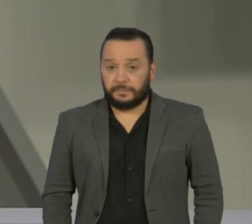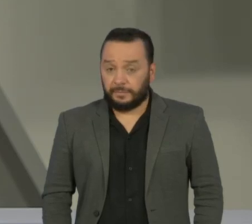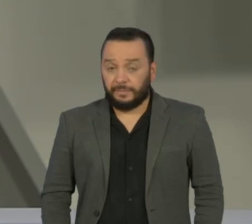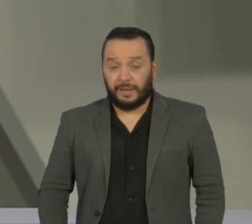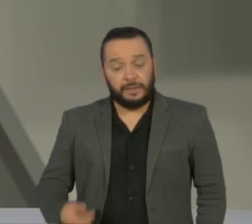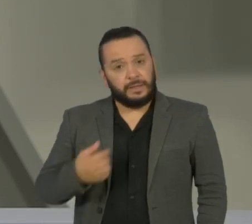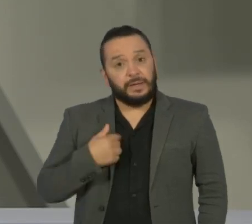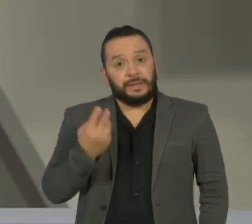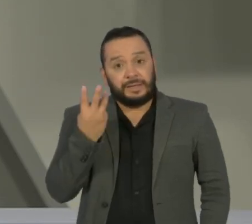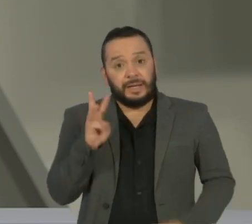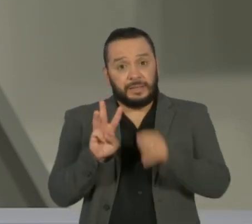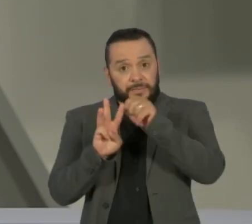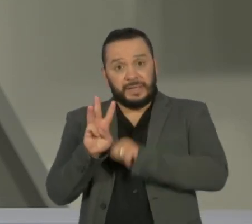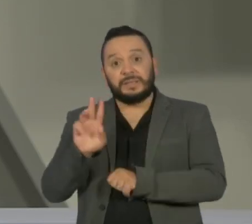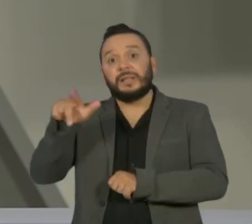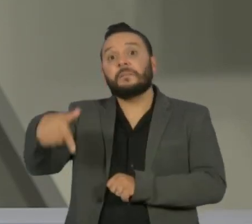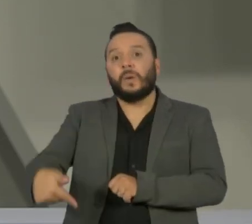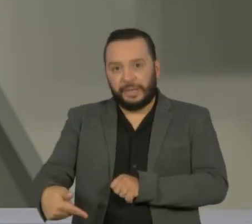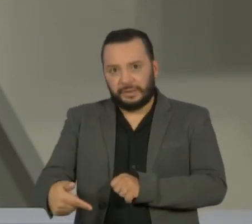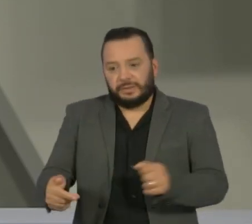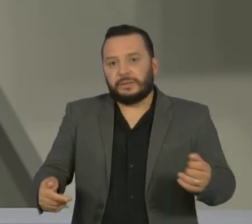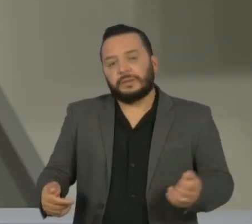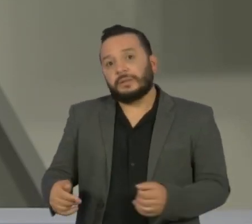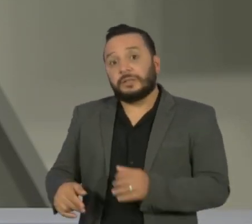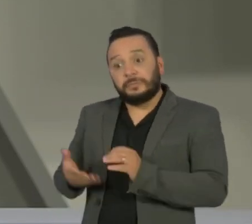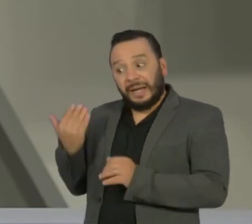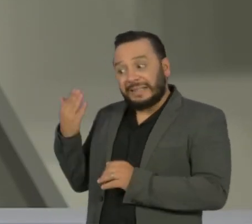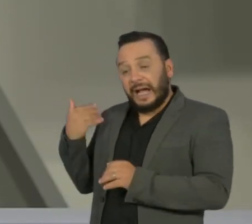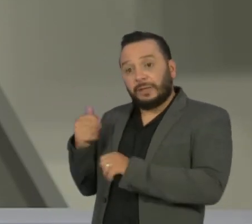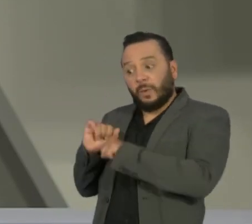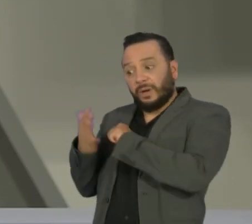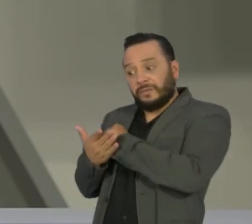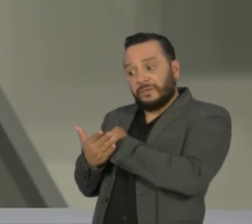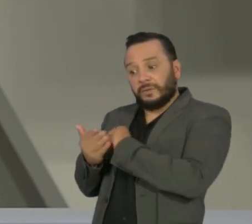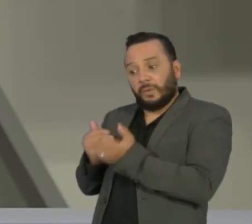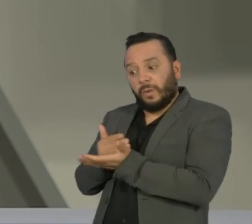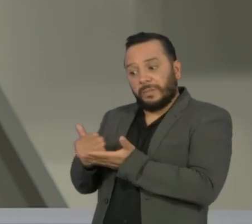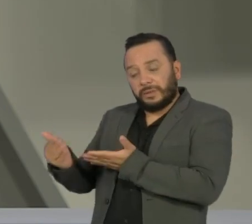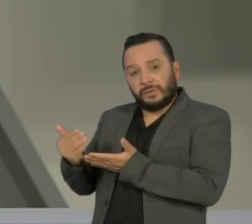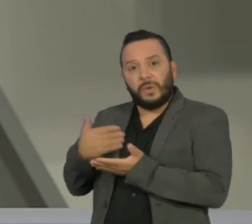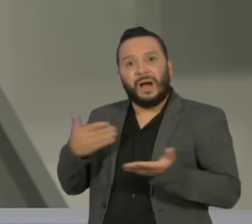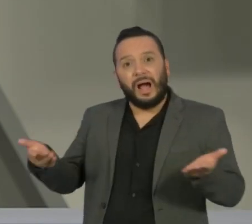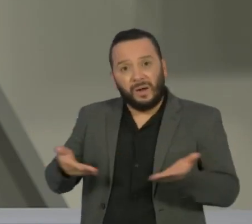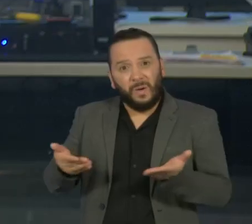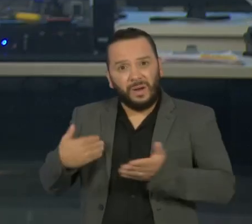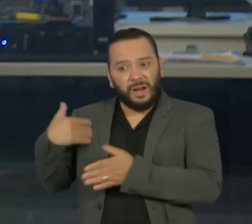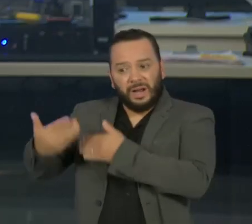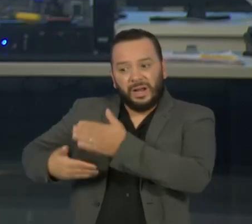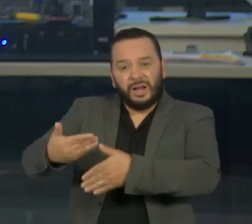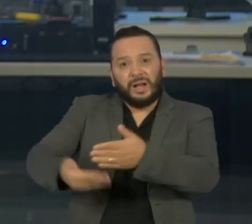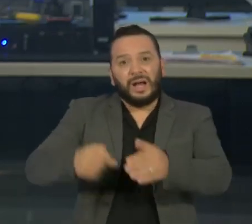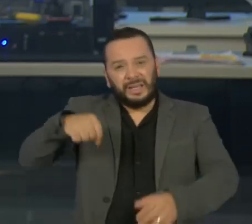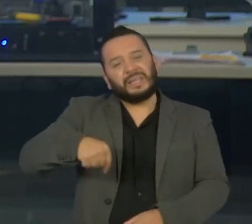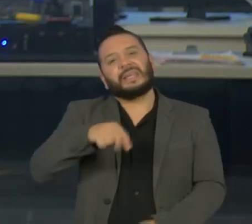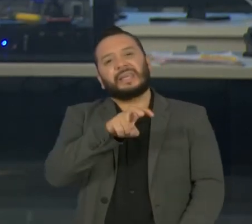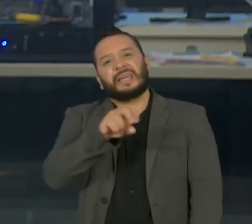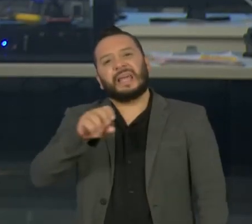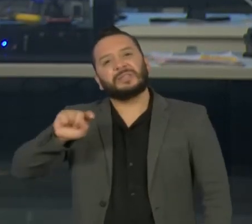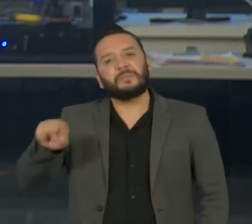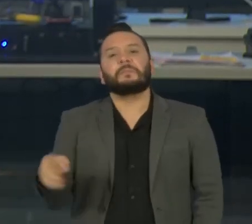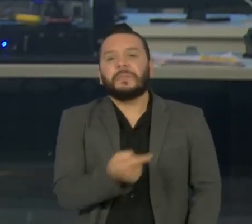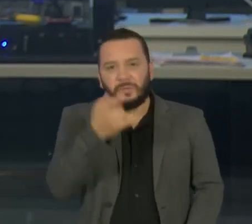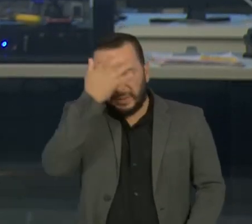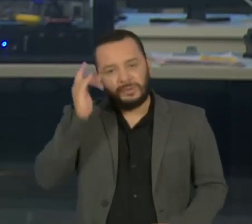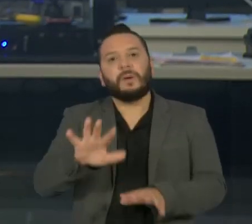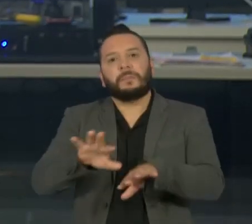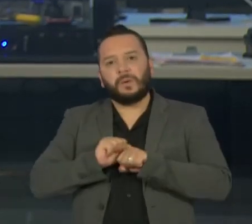Três meses depois do primeiro caso de coronavírus confirmado no país, o Brasil ultrapassou 500 mil casos. É o segundo país com mais